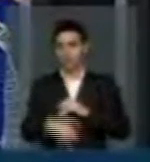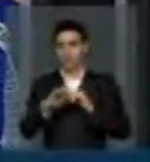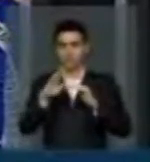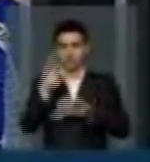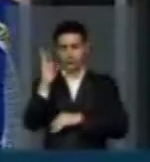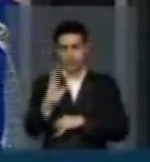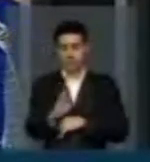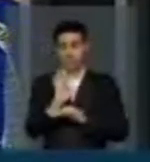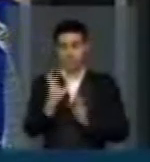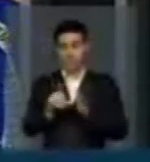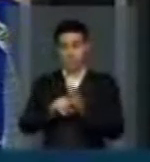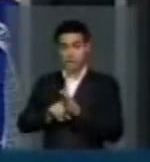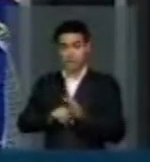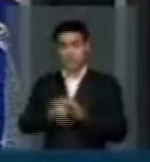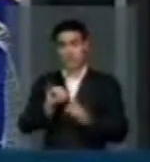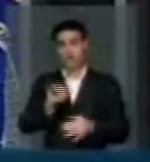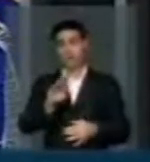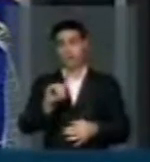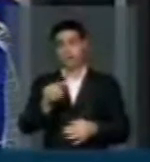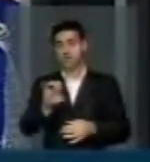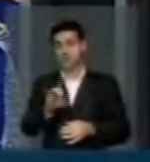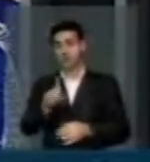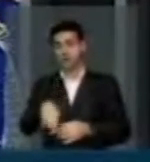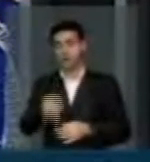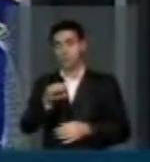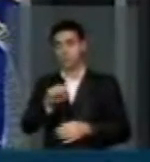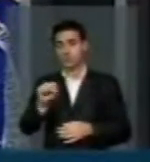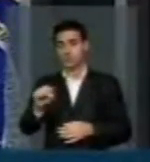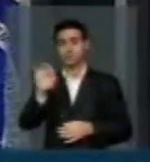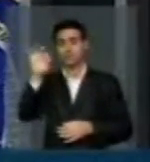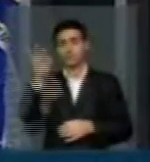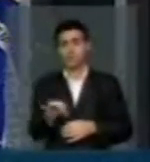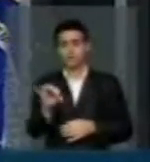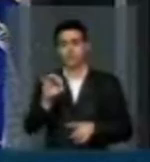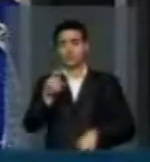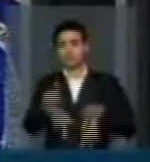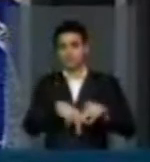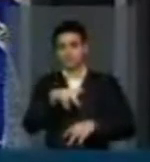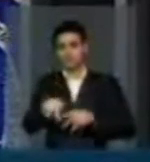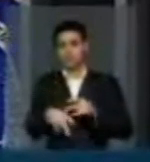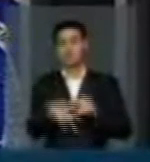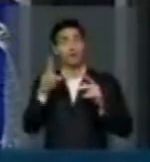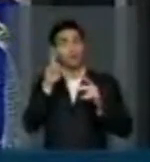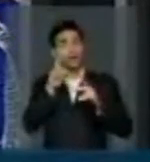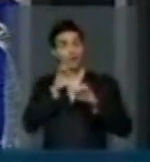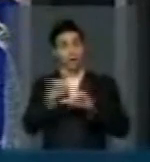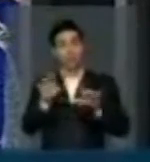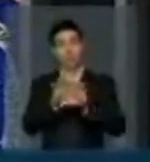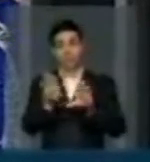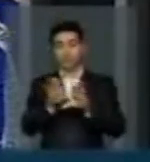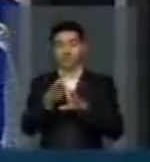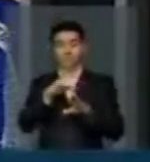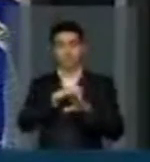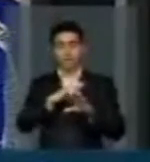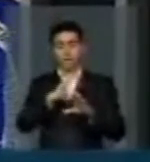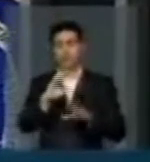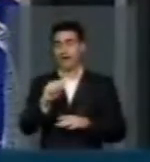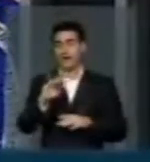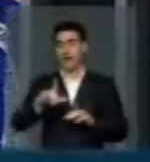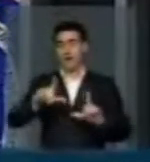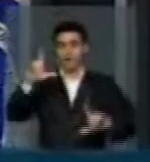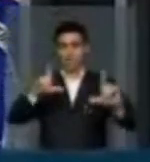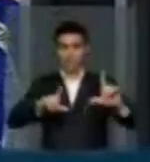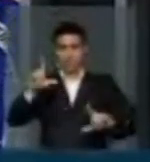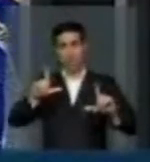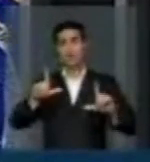acordo com pesquisa do IBGE, abrange 88% da população. Lembro também que existem canais de televisão em nosso